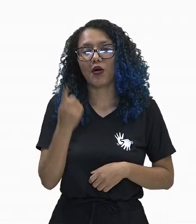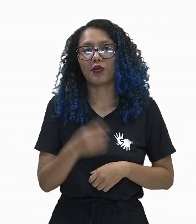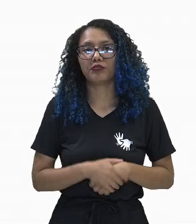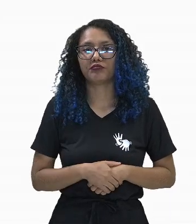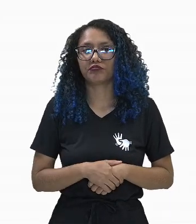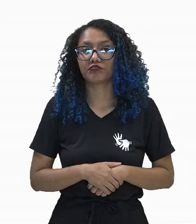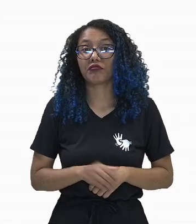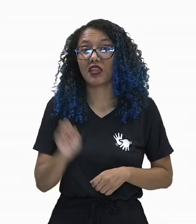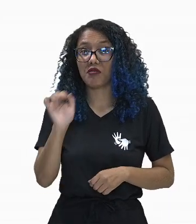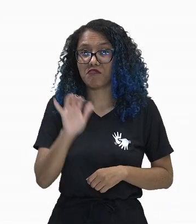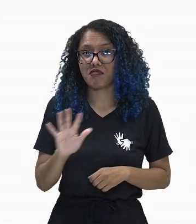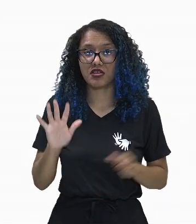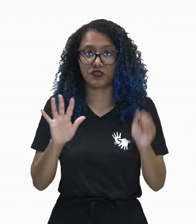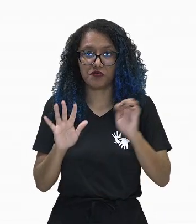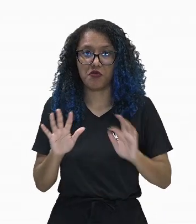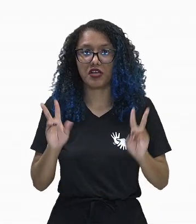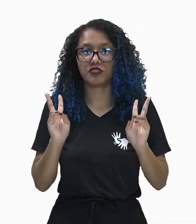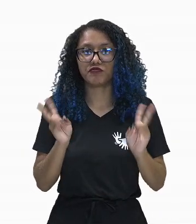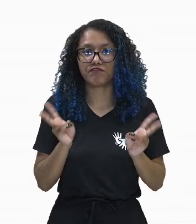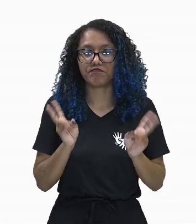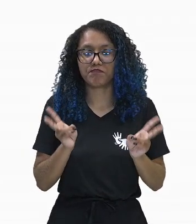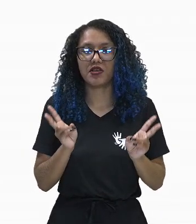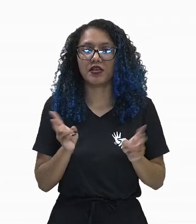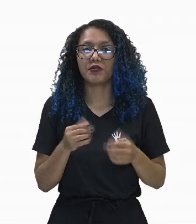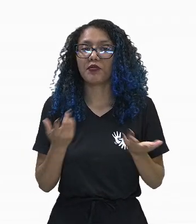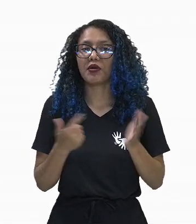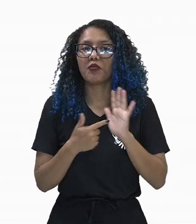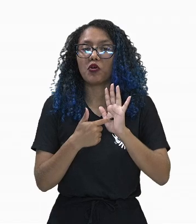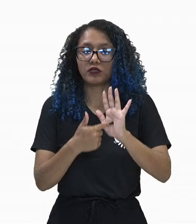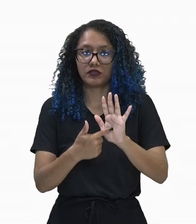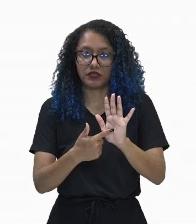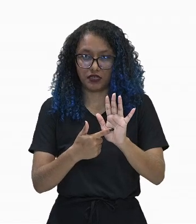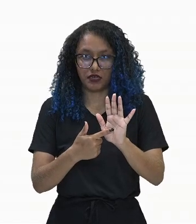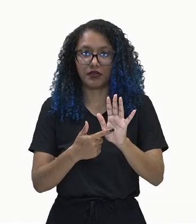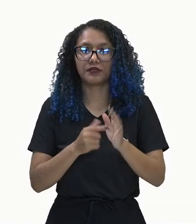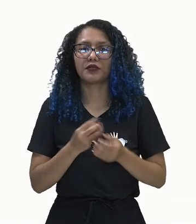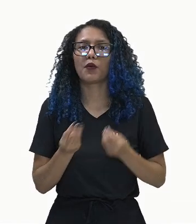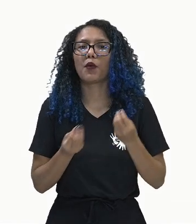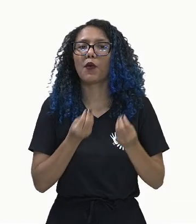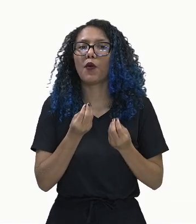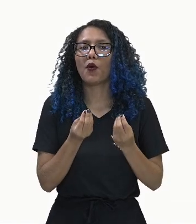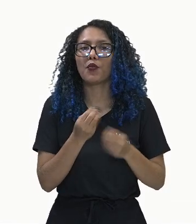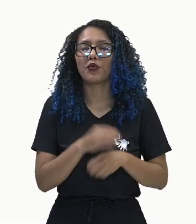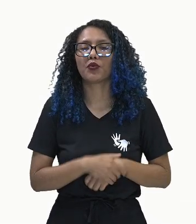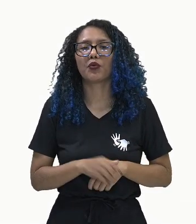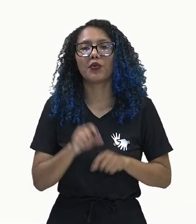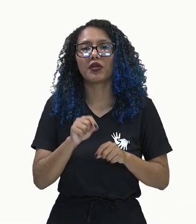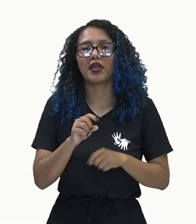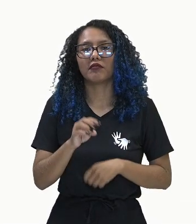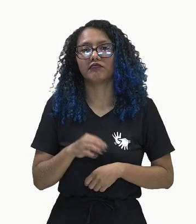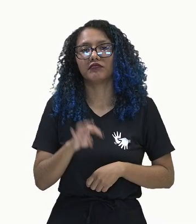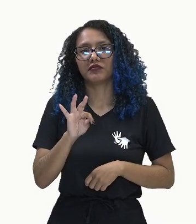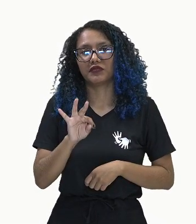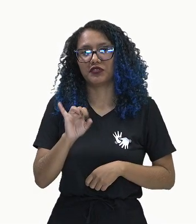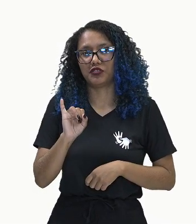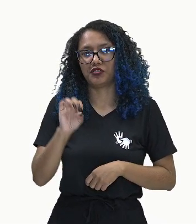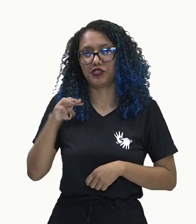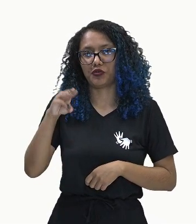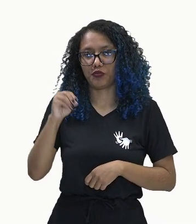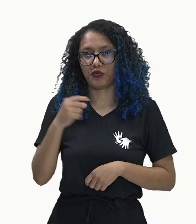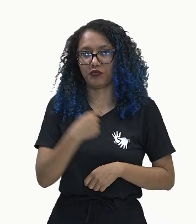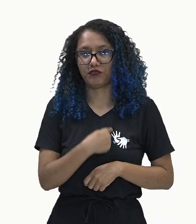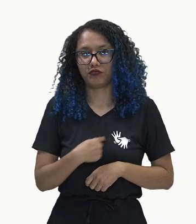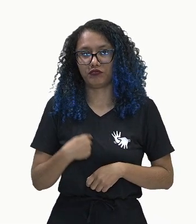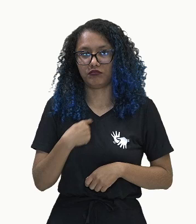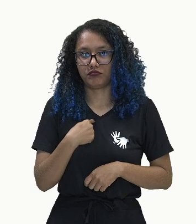proposital para mostrar para vocês esse esquema didático, mostrando aí o timo, mostrando os